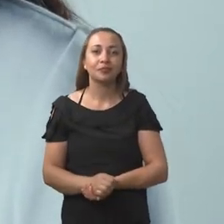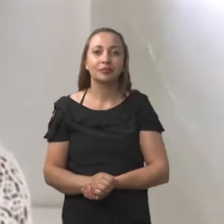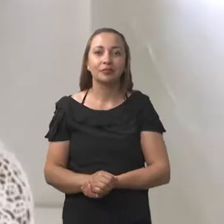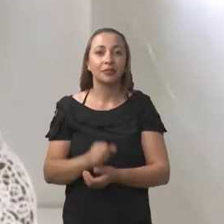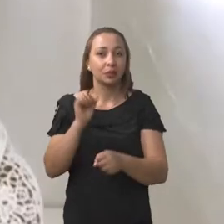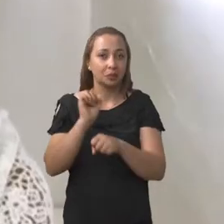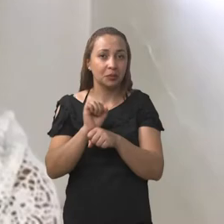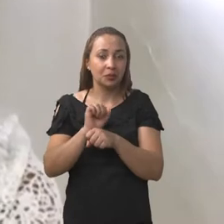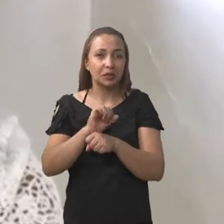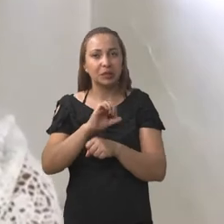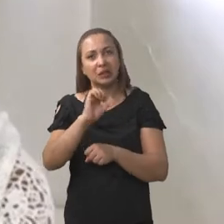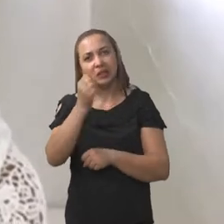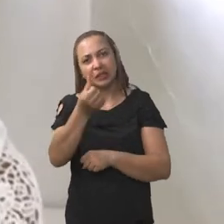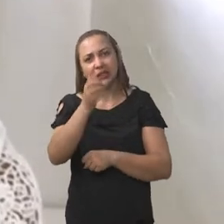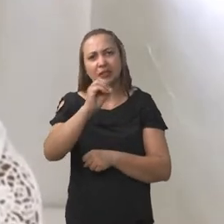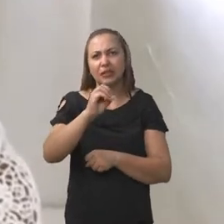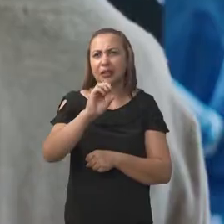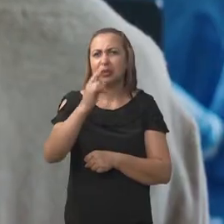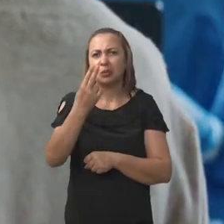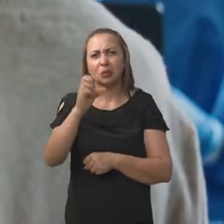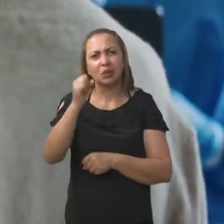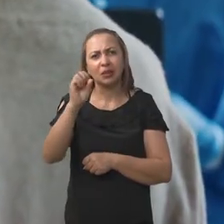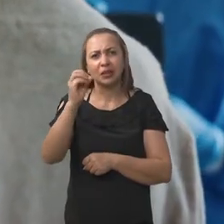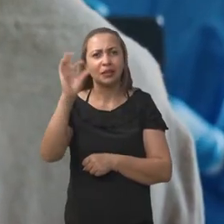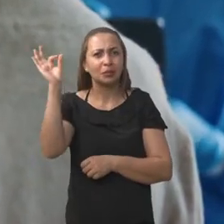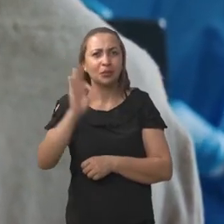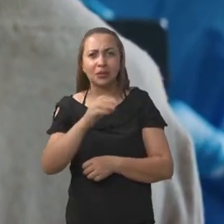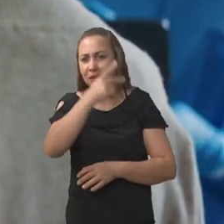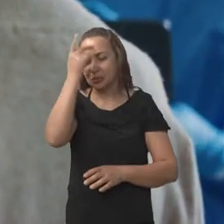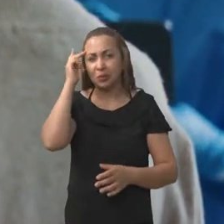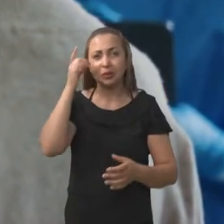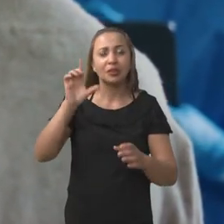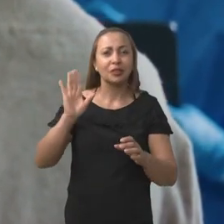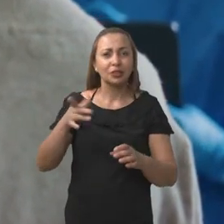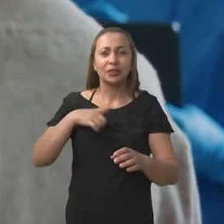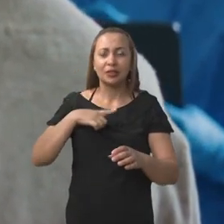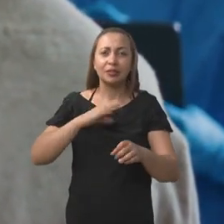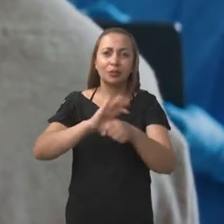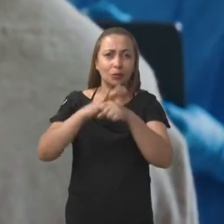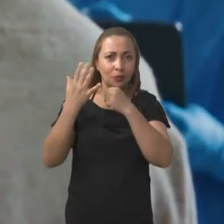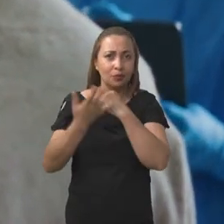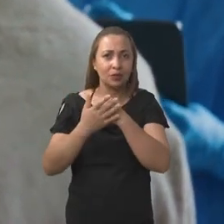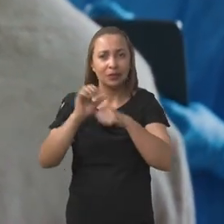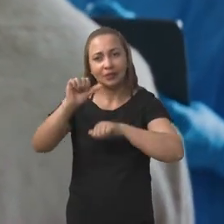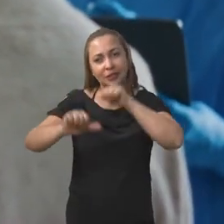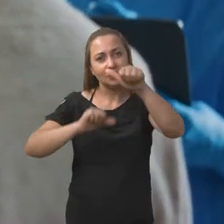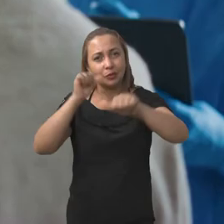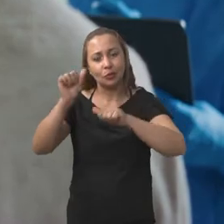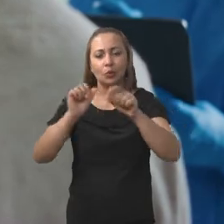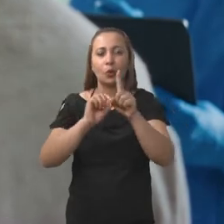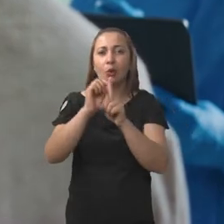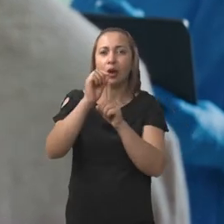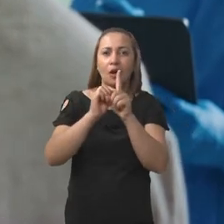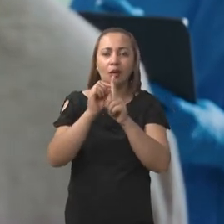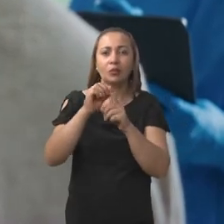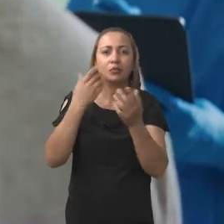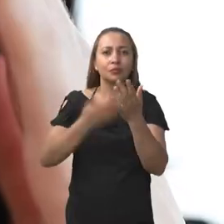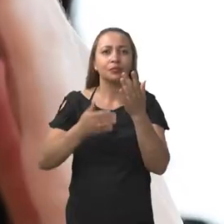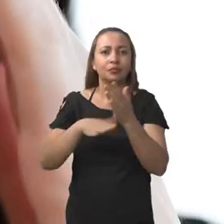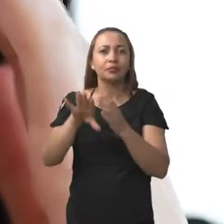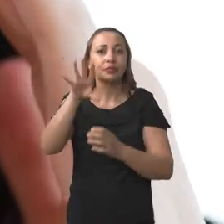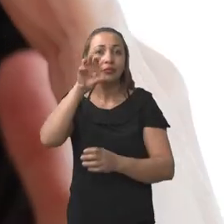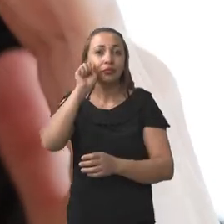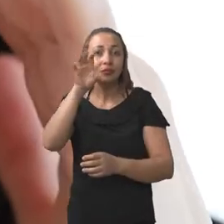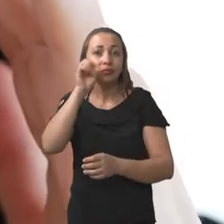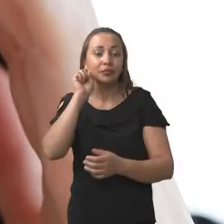Estima-se que 60% 80% dos pacientes com Covid em algum momento desenvolvam algum grau de perda de olfato.